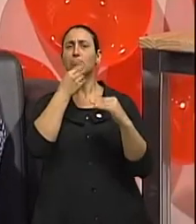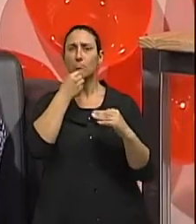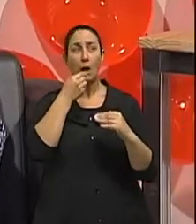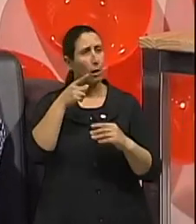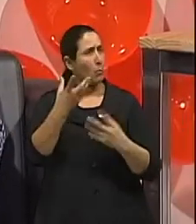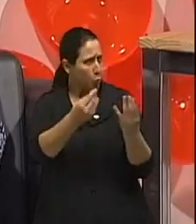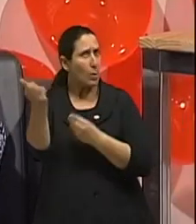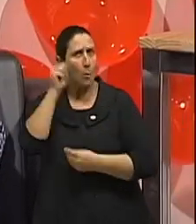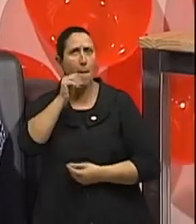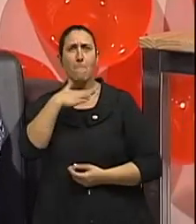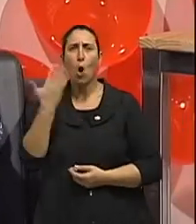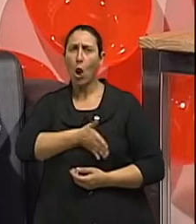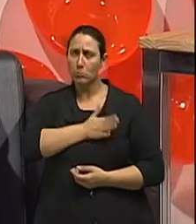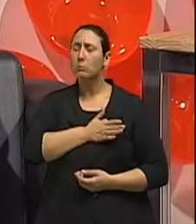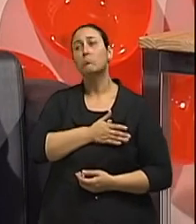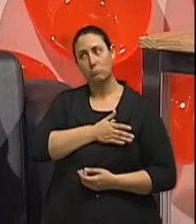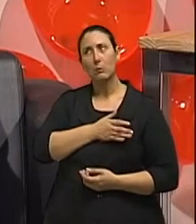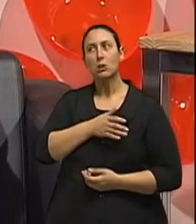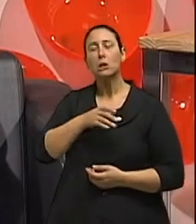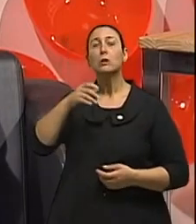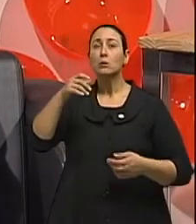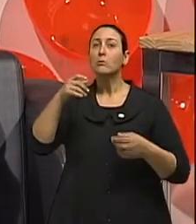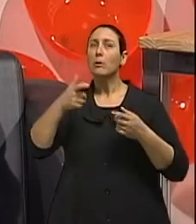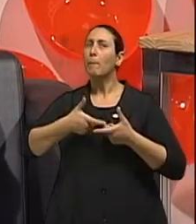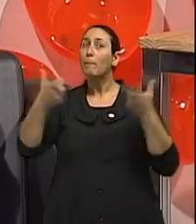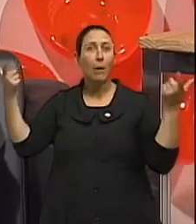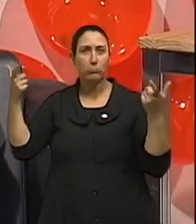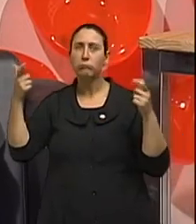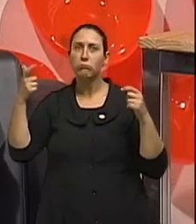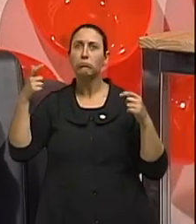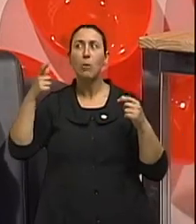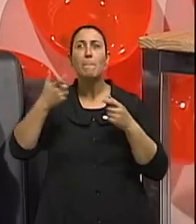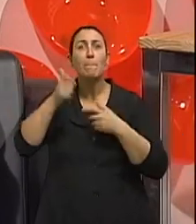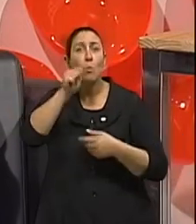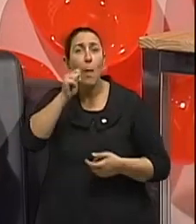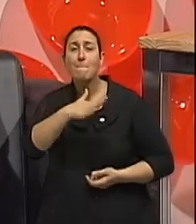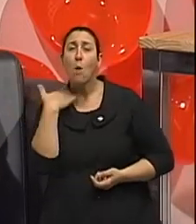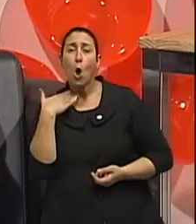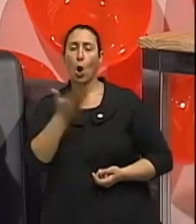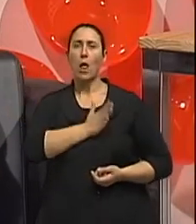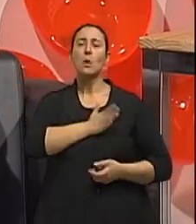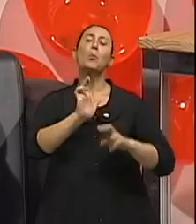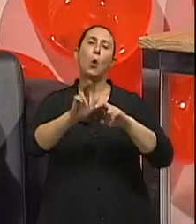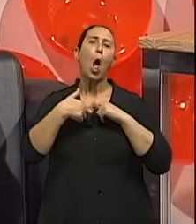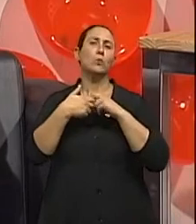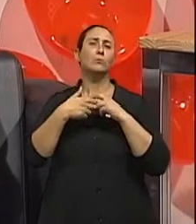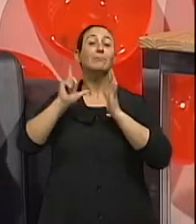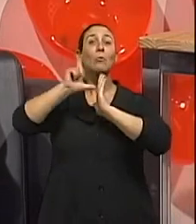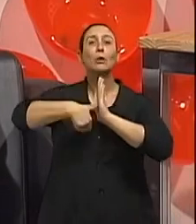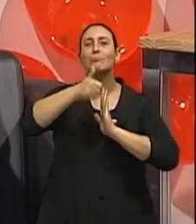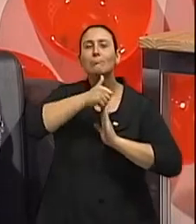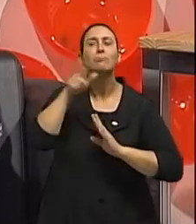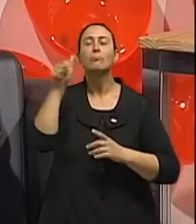inclusive de infarto. Atualmente é o fator de morte número um das mulheres, né? Pois é. Pós-menopausa.